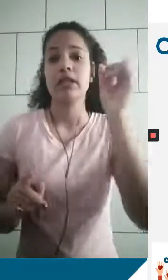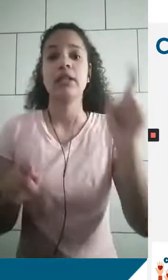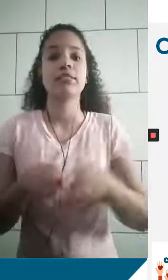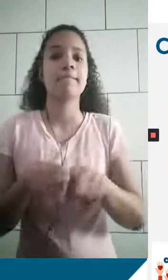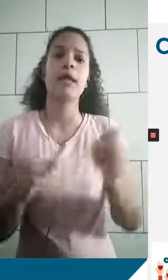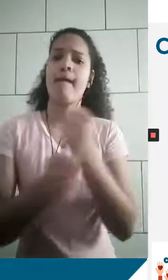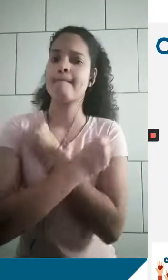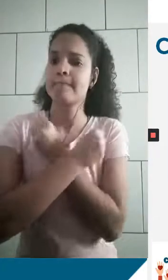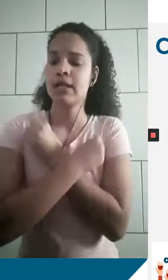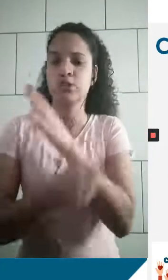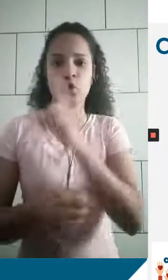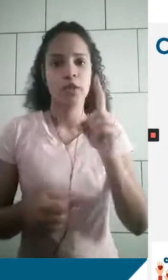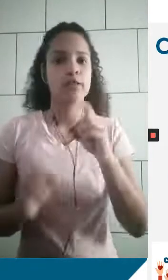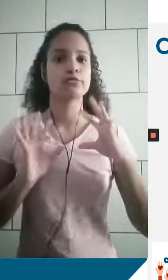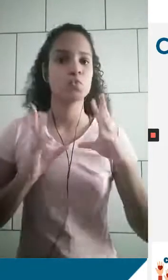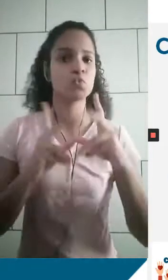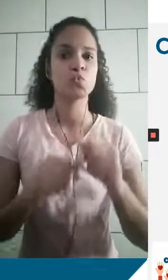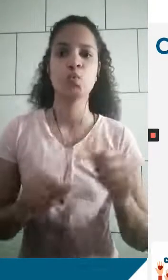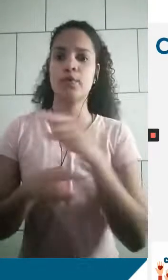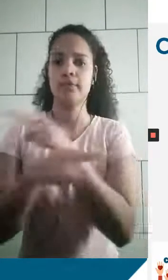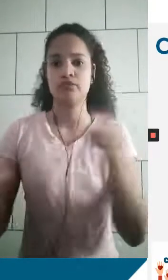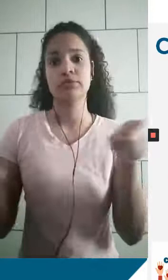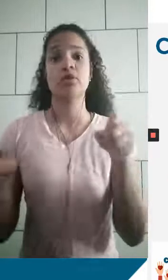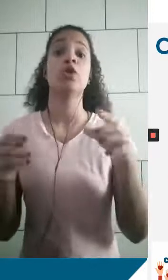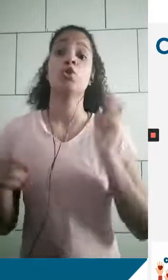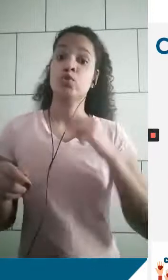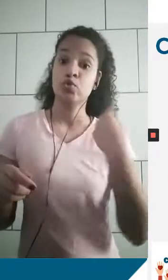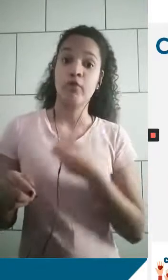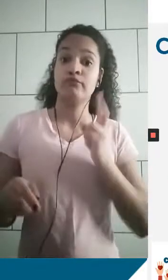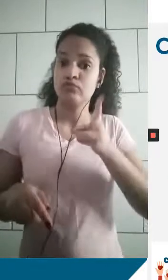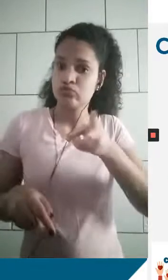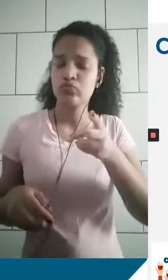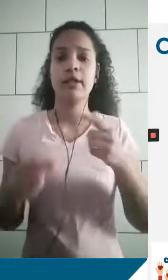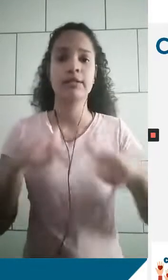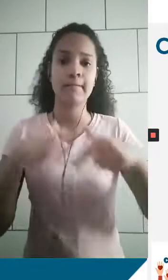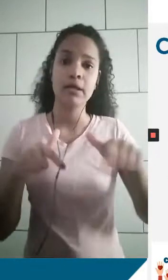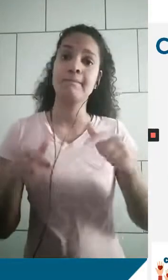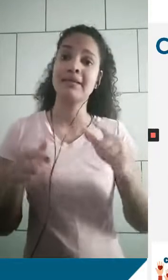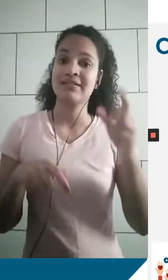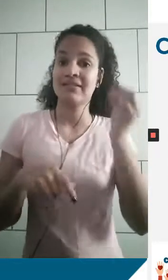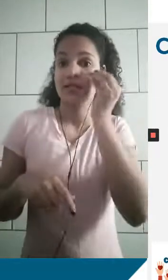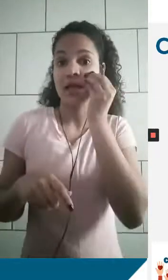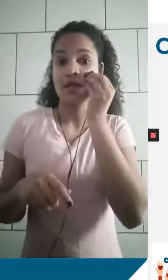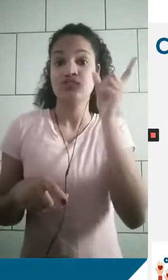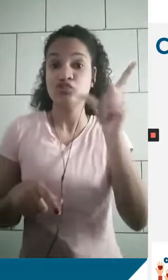toda a coordenação de imbologia para vocês. Vamos continuar trabalhando para que a gente possa mitigar os danos